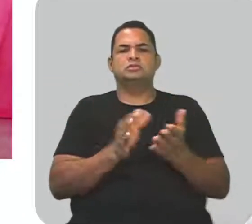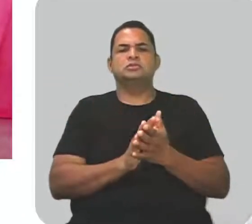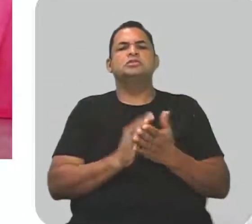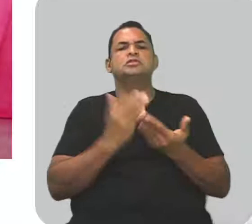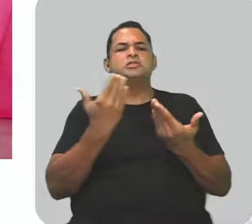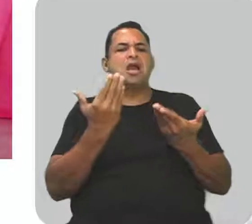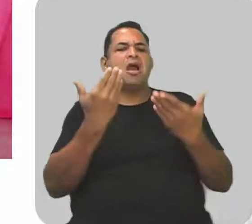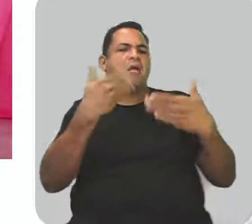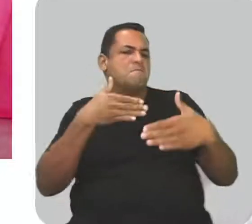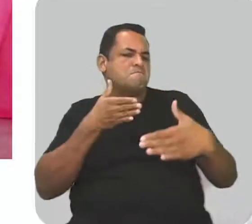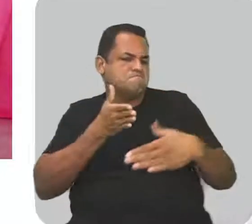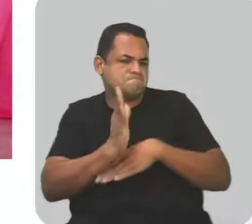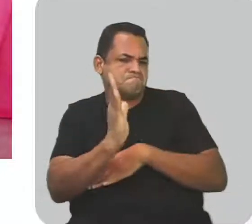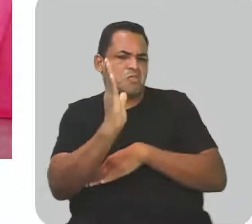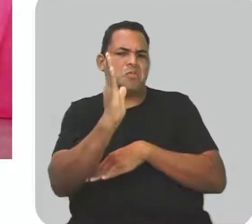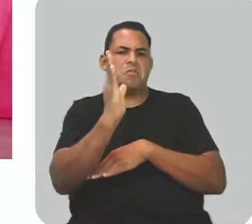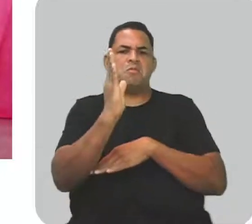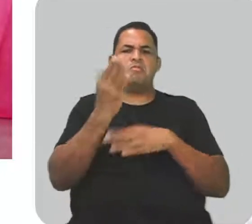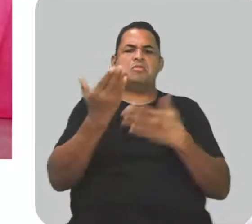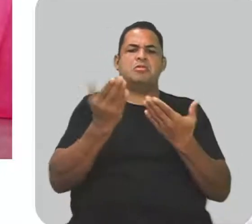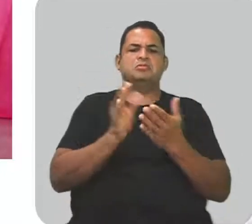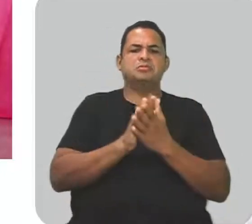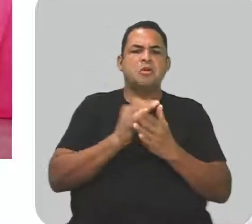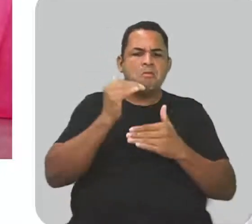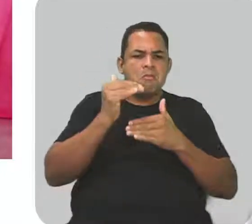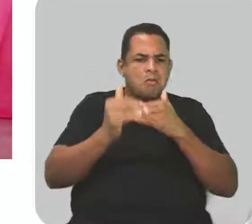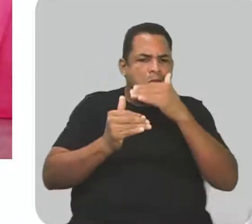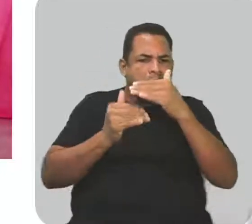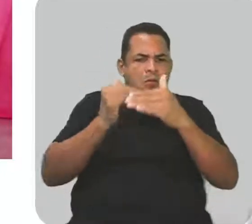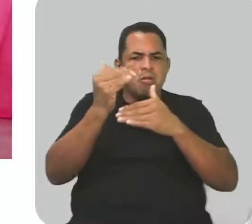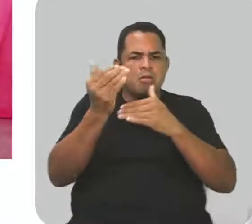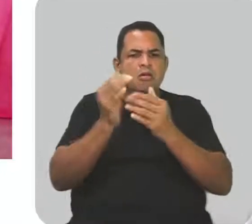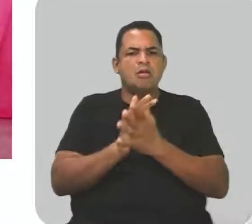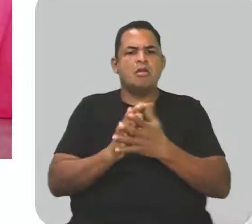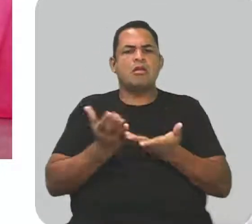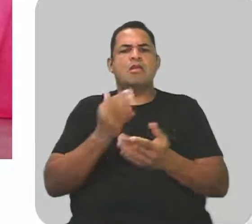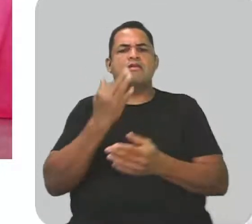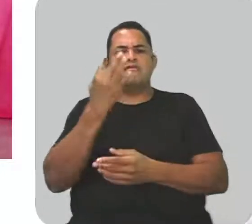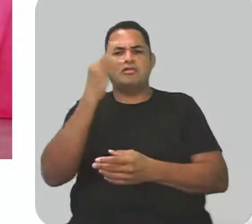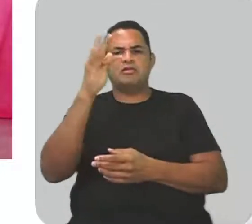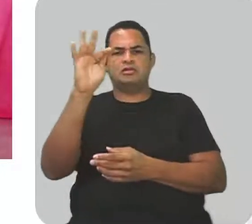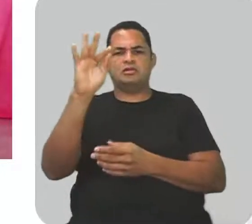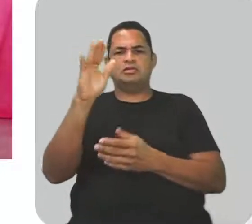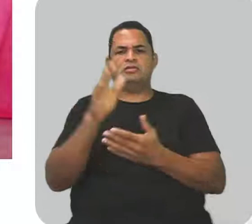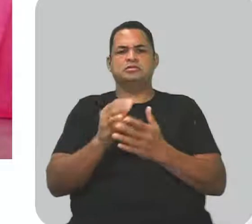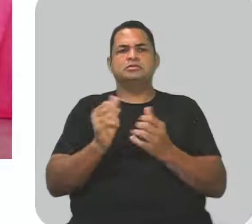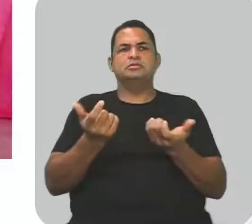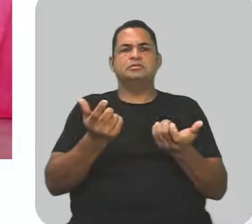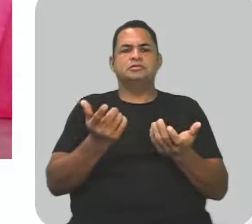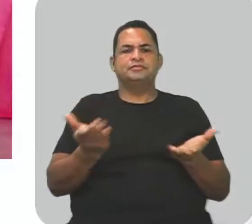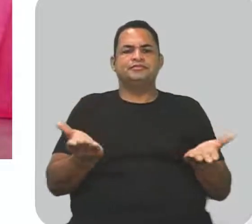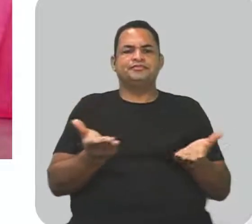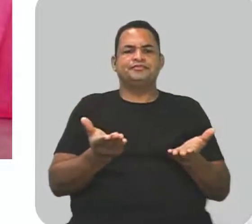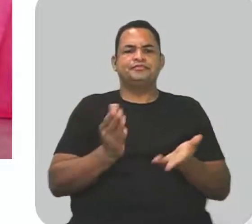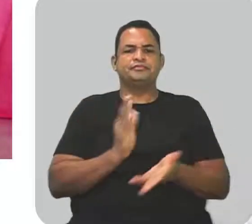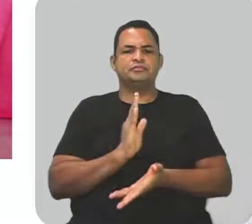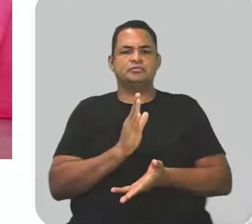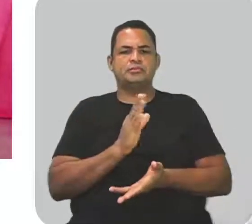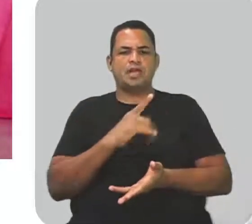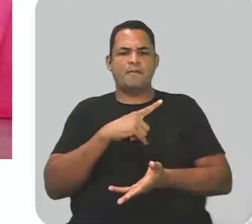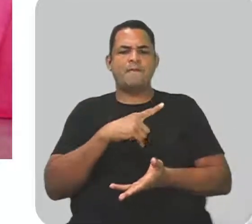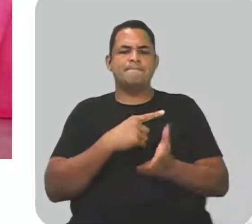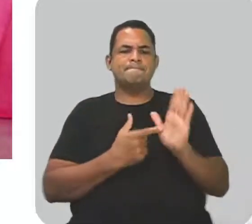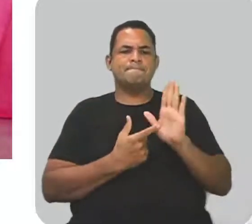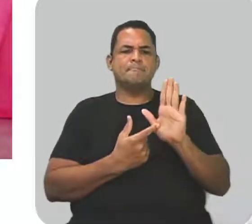aprovados e já estão aí caminhando no mundo universitário. Então, nós temos aqui, já para te